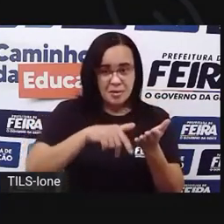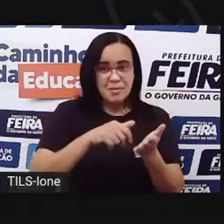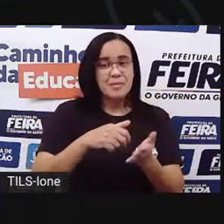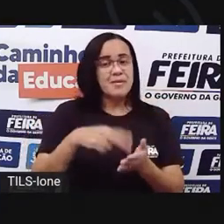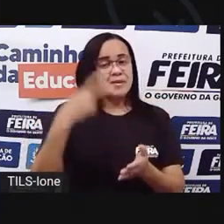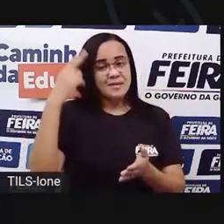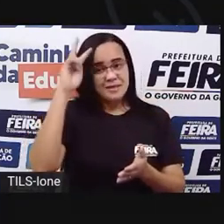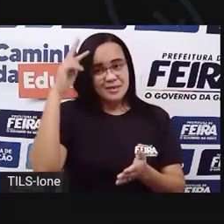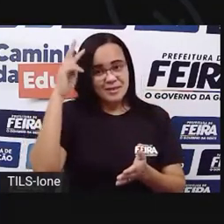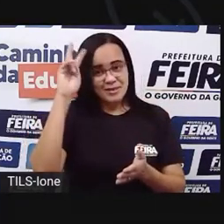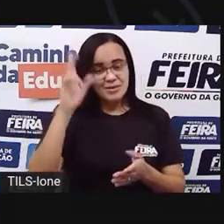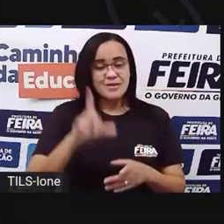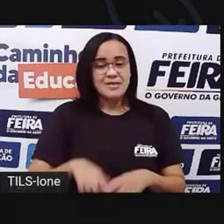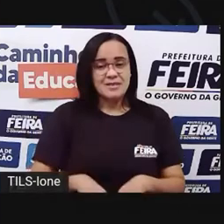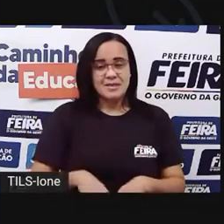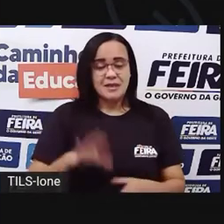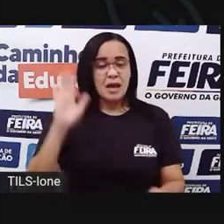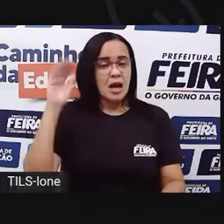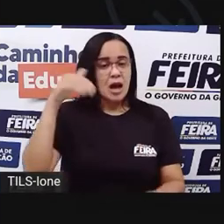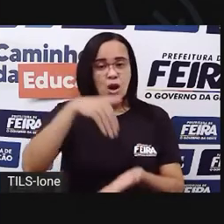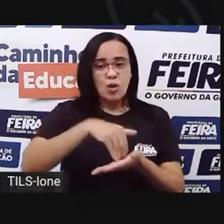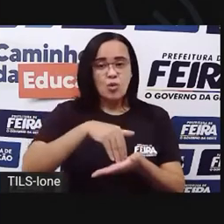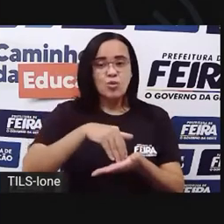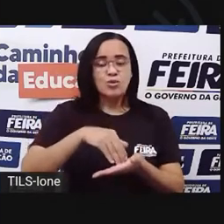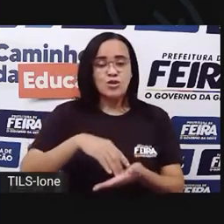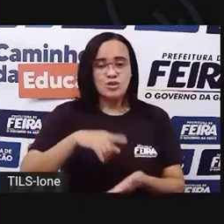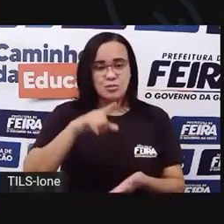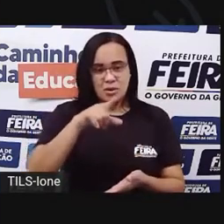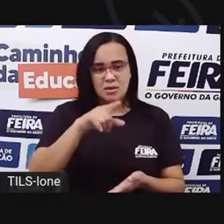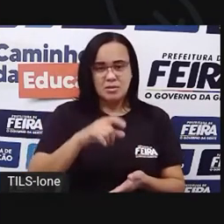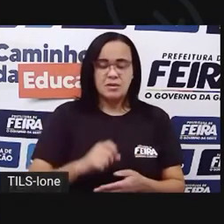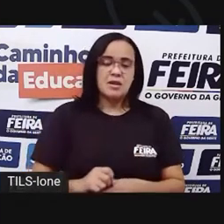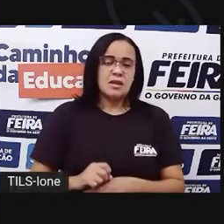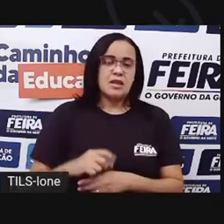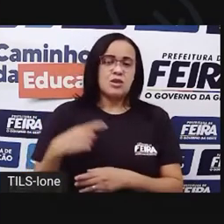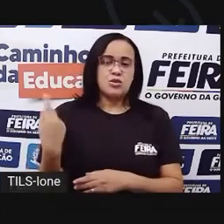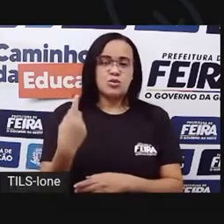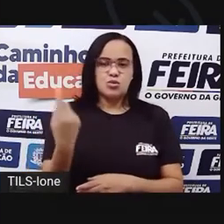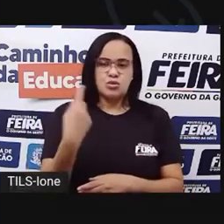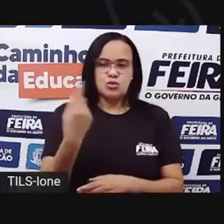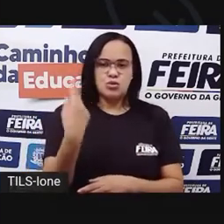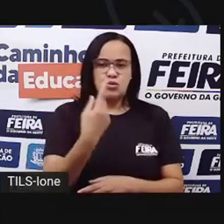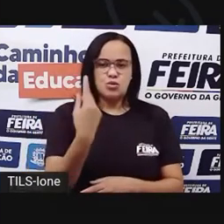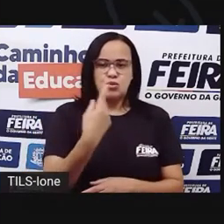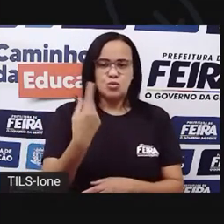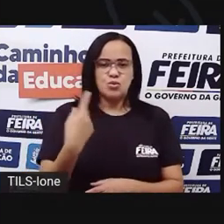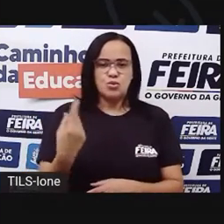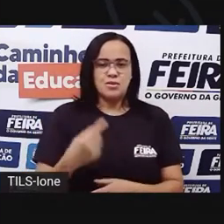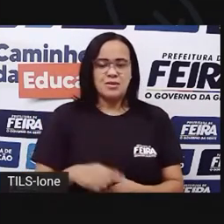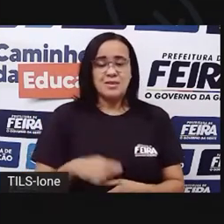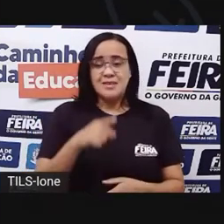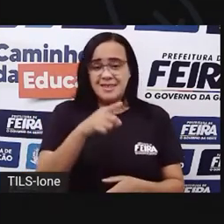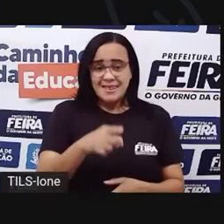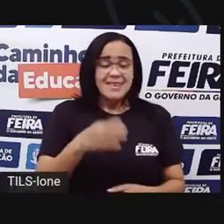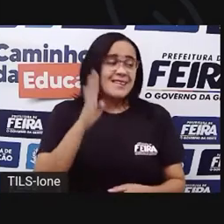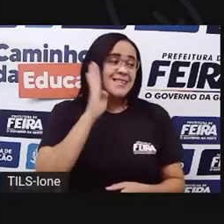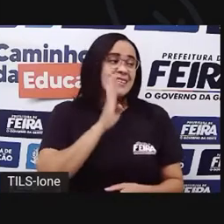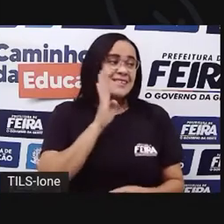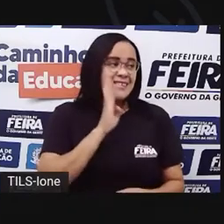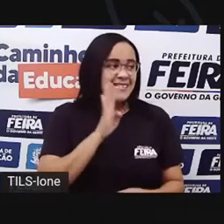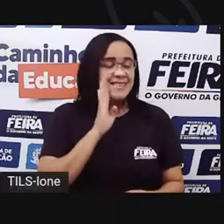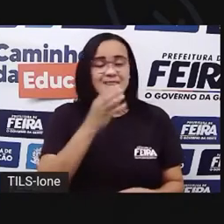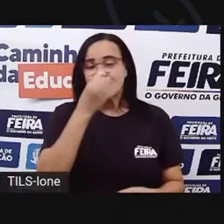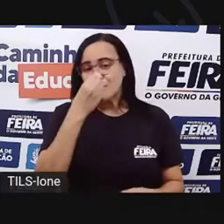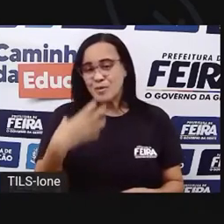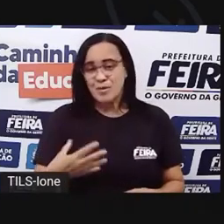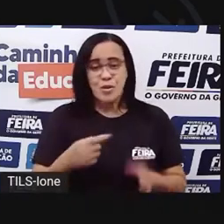E a última ilustração, o de um helicóptero. Então, esse livro, olha só que interessante, mostra, fala sobre